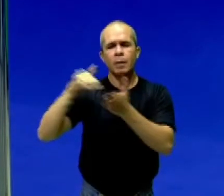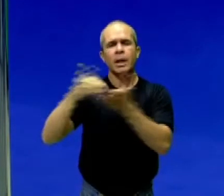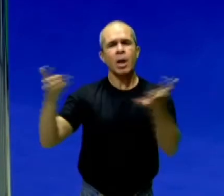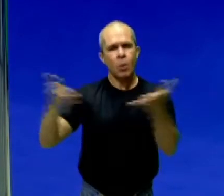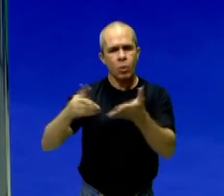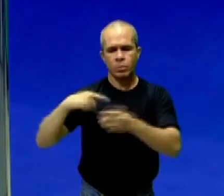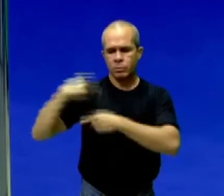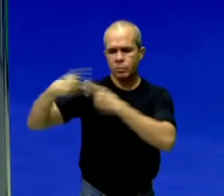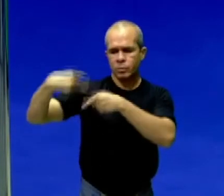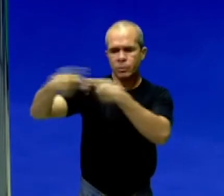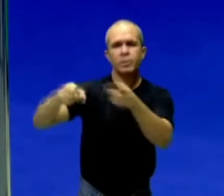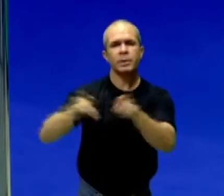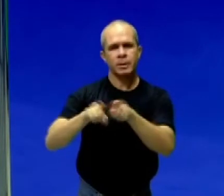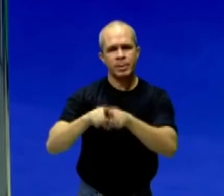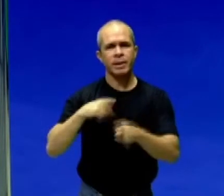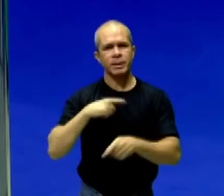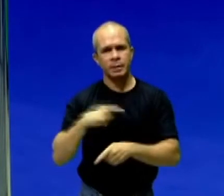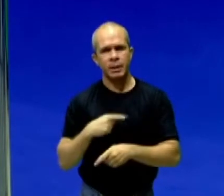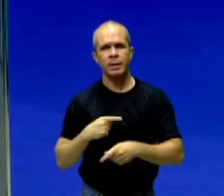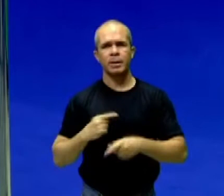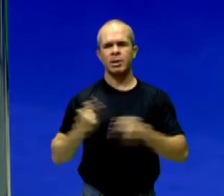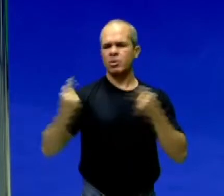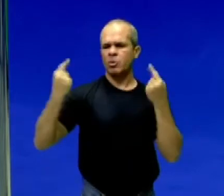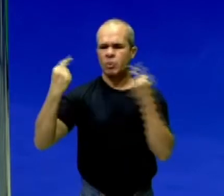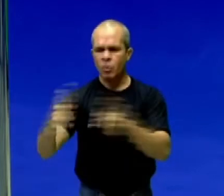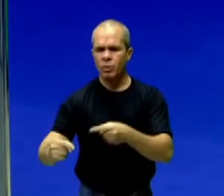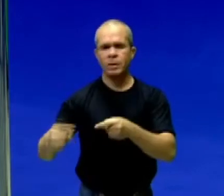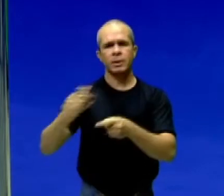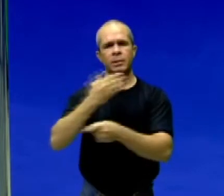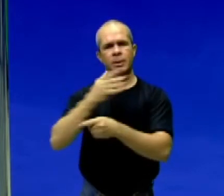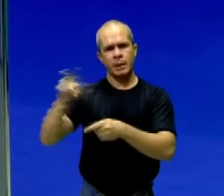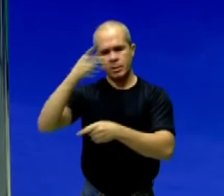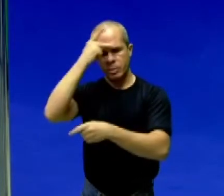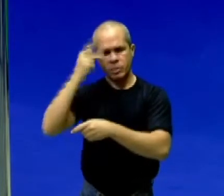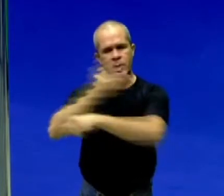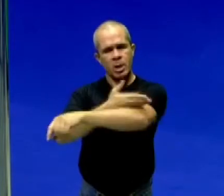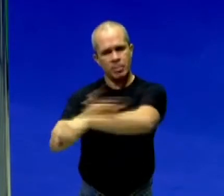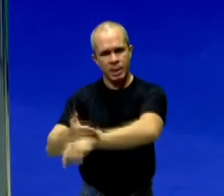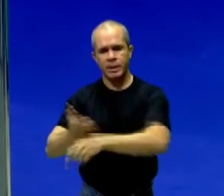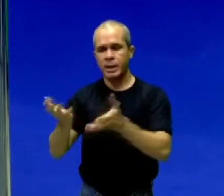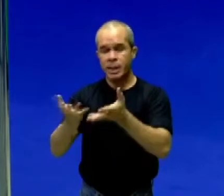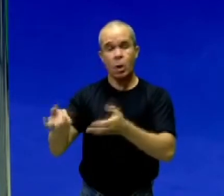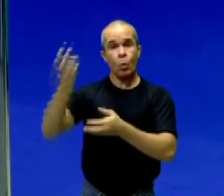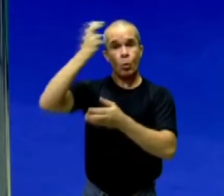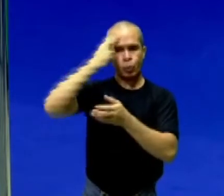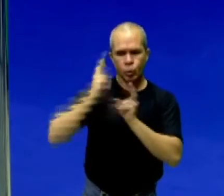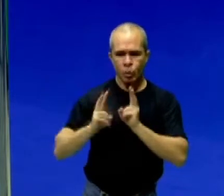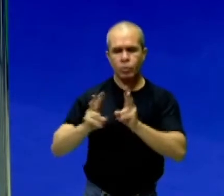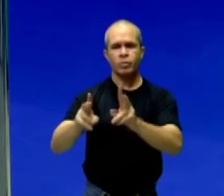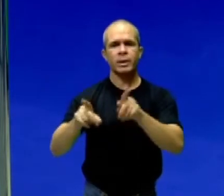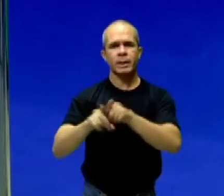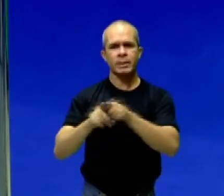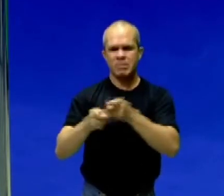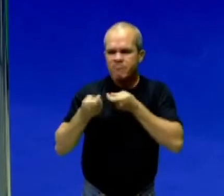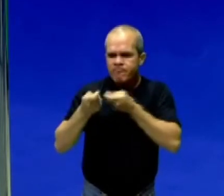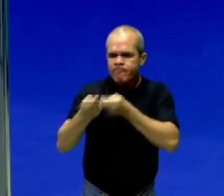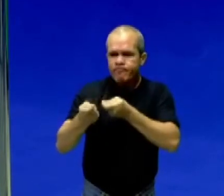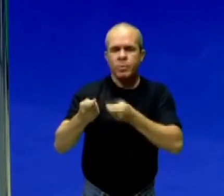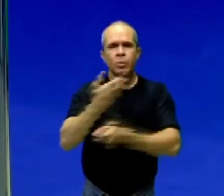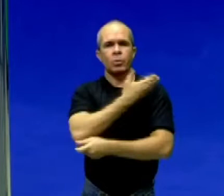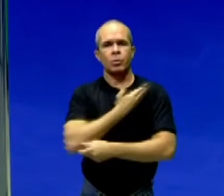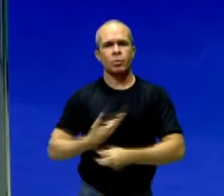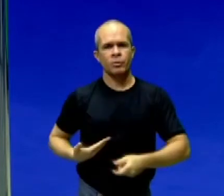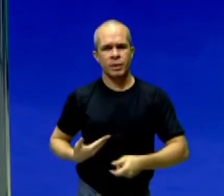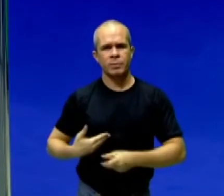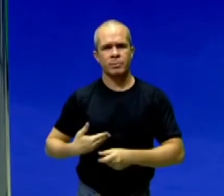resistência cultural, material, social e também uma forma de pressionar politicamente o governo daquela época